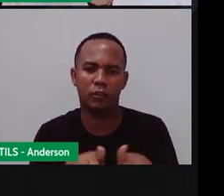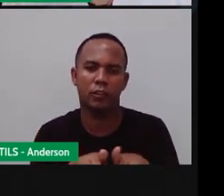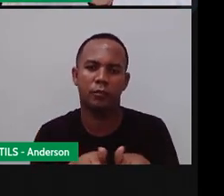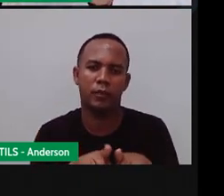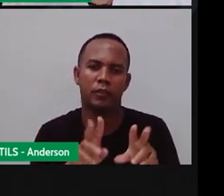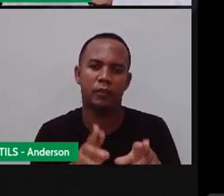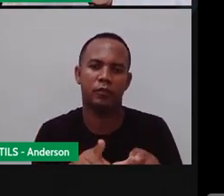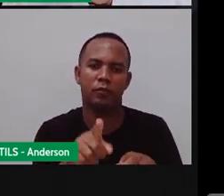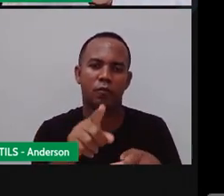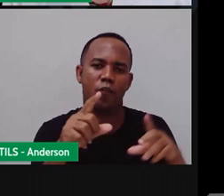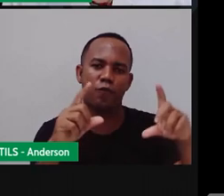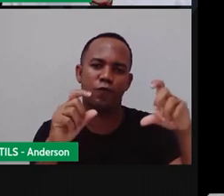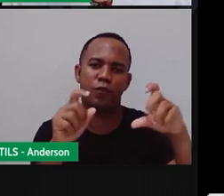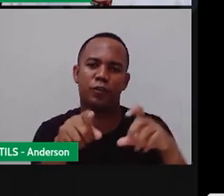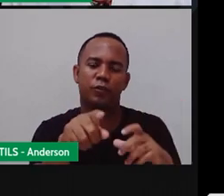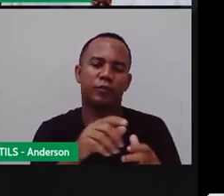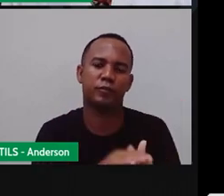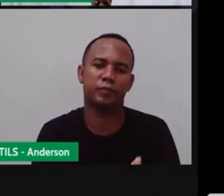acabou de mostrar aqui para vocês